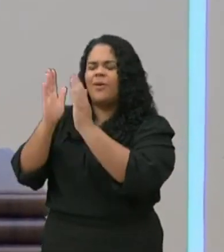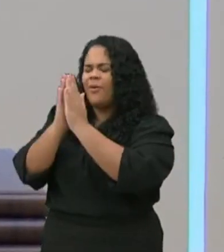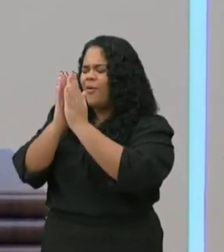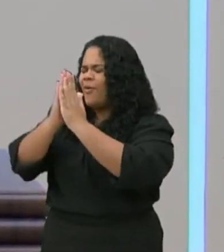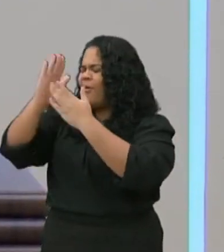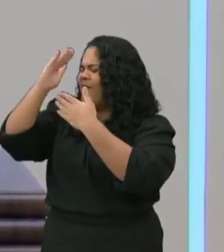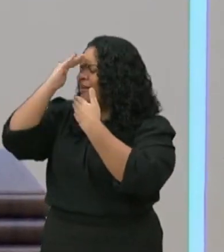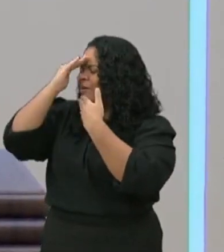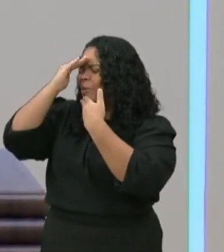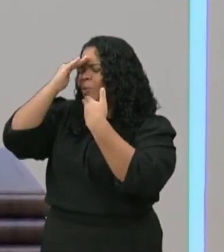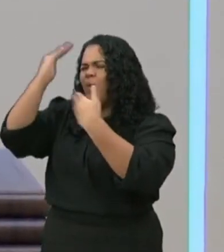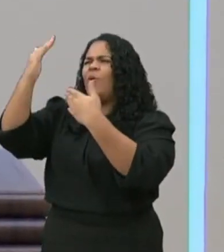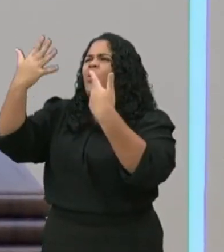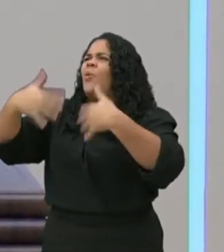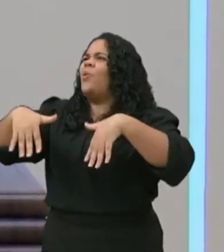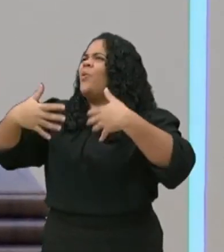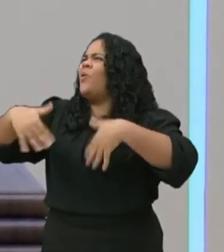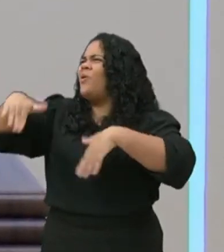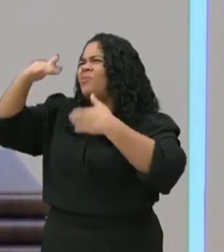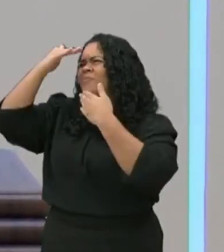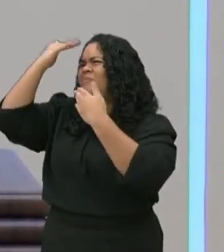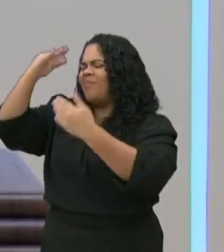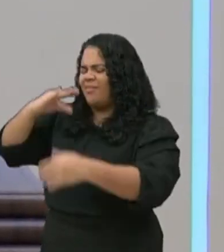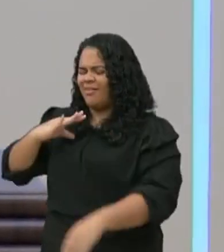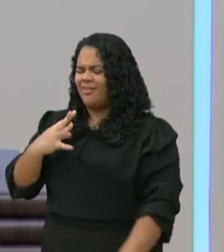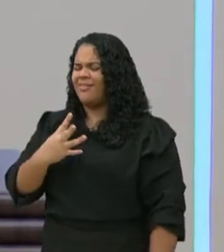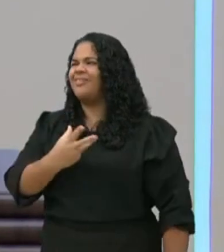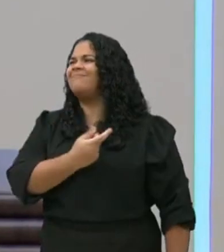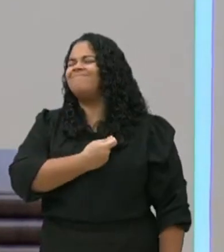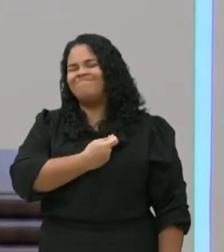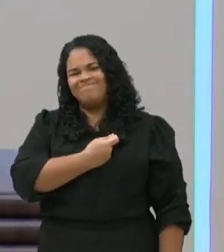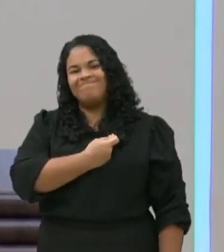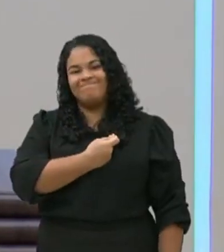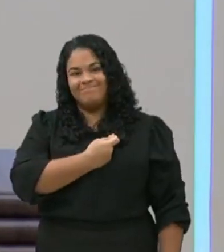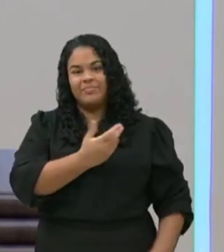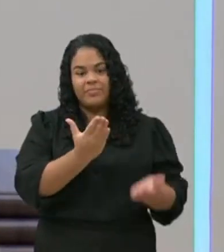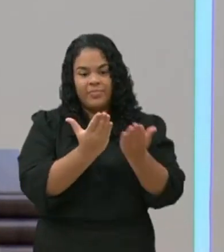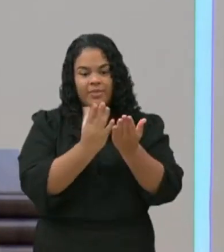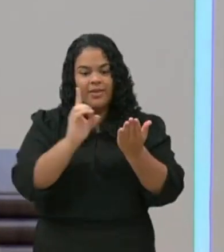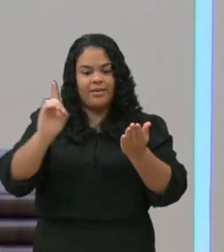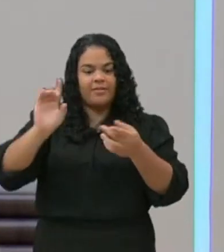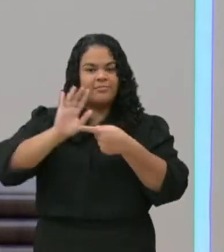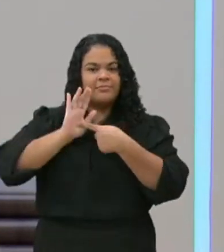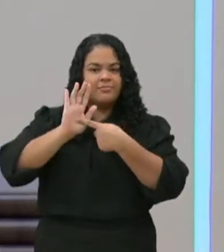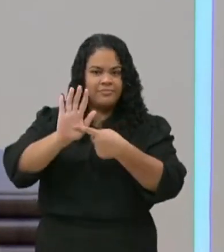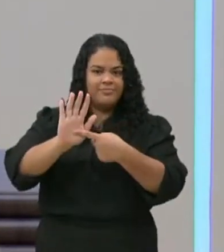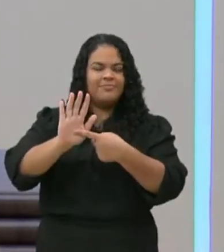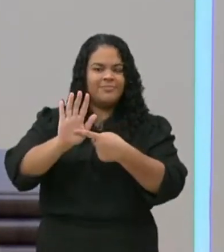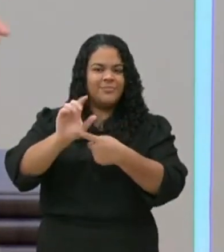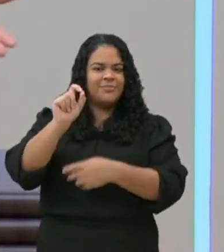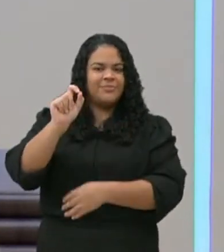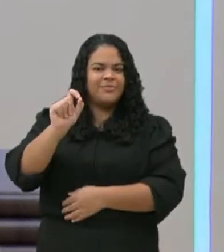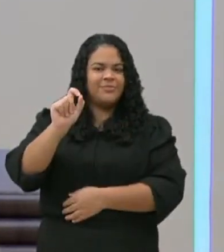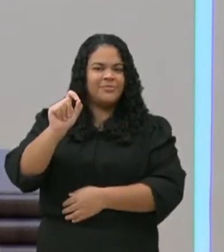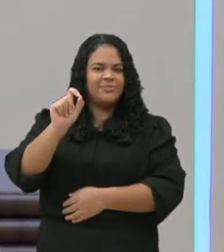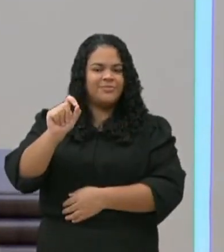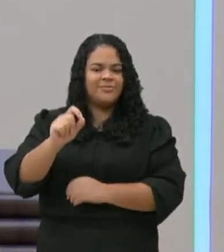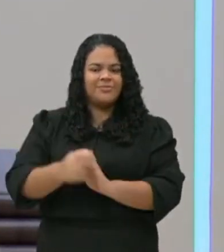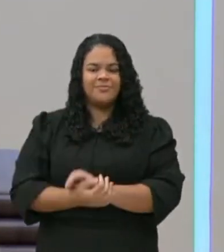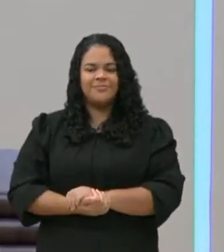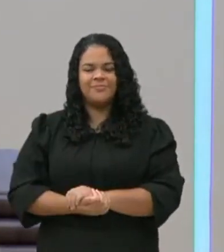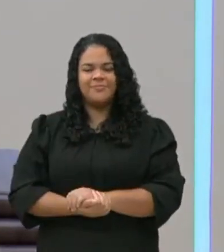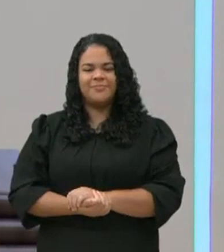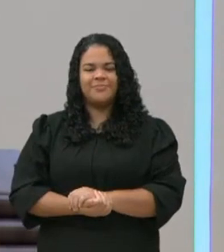grande salvação. E a palavra de Deus nos diz, né? O que faríamos